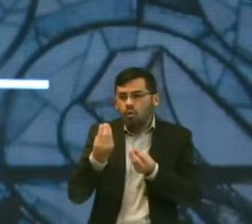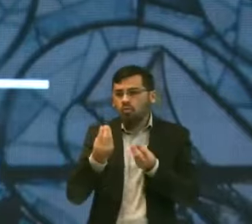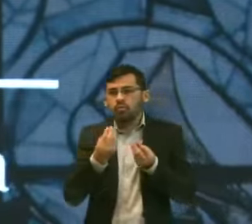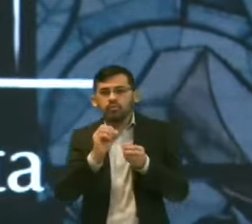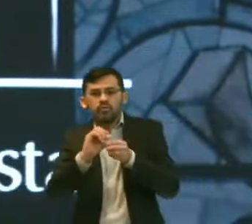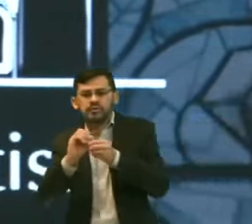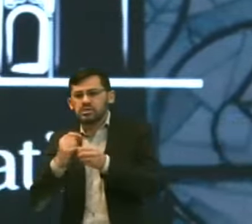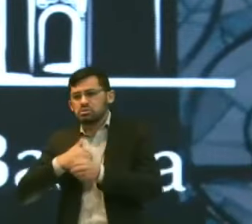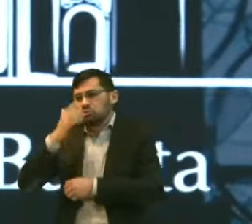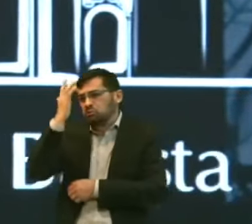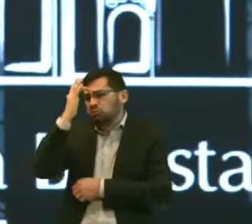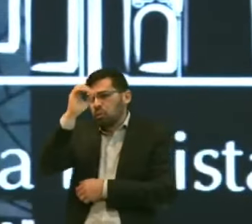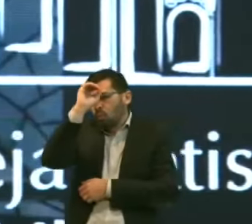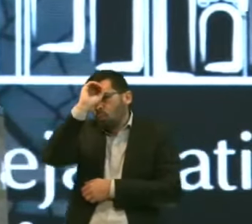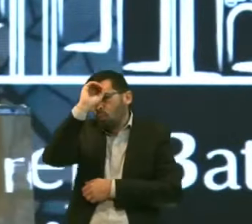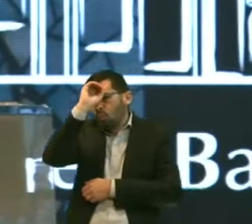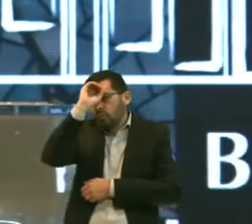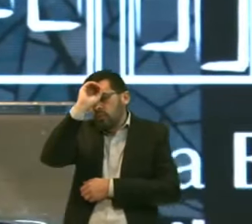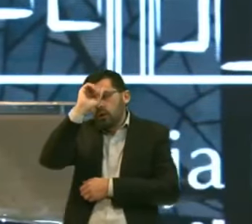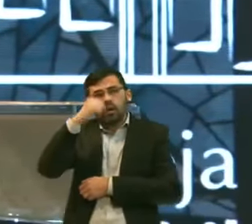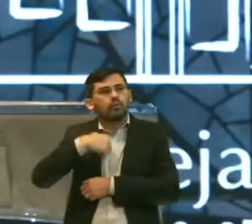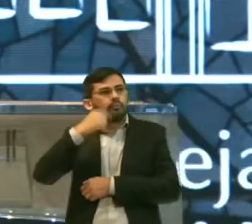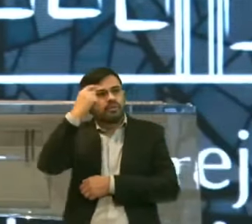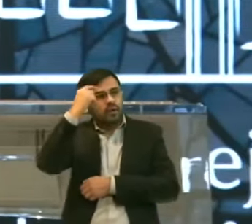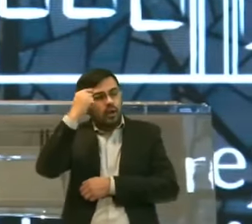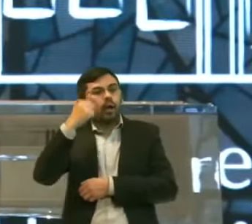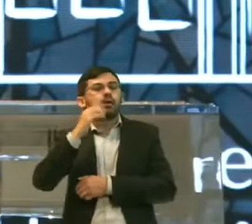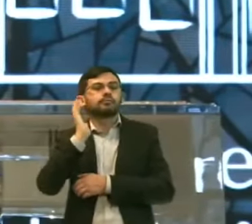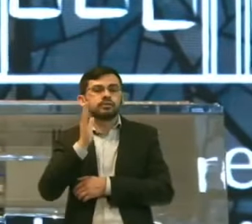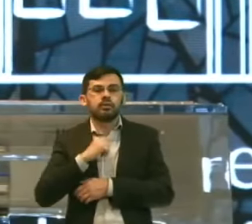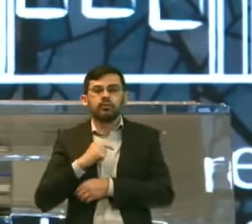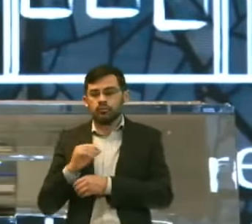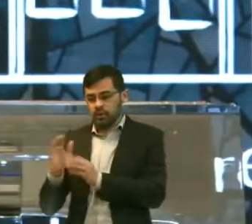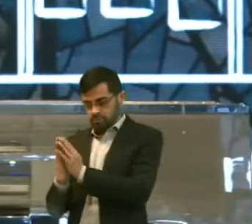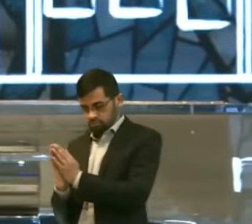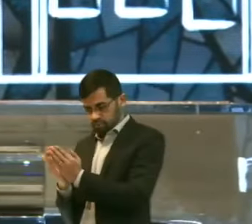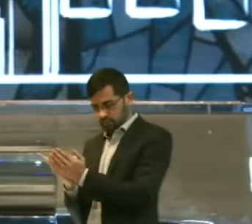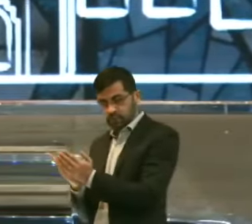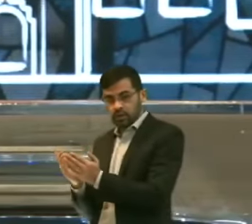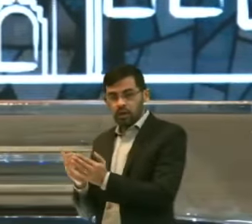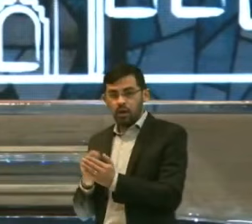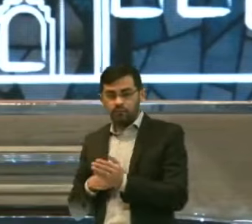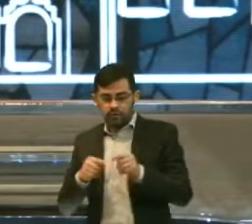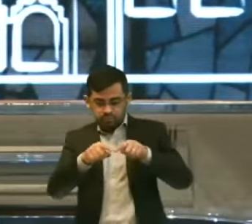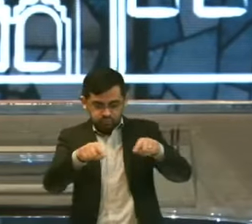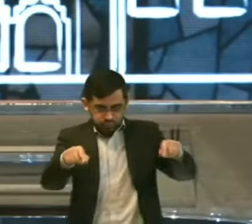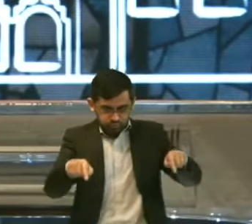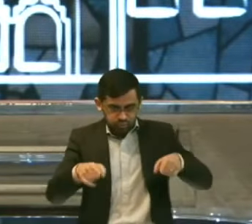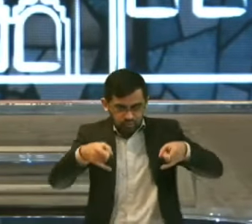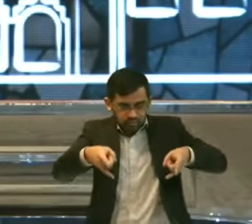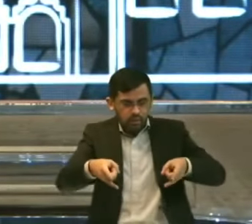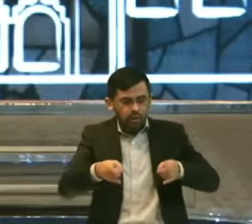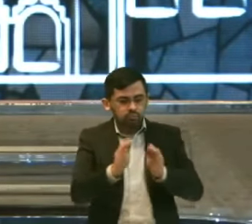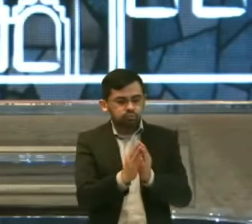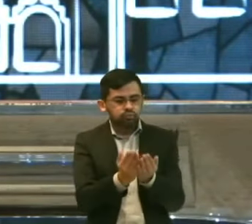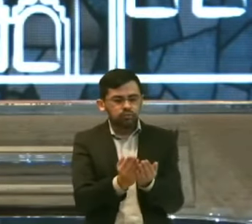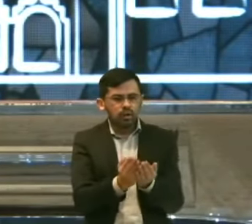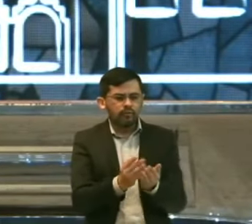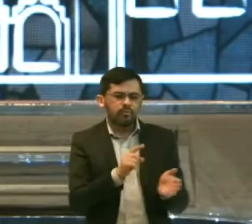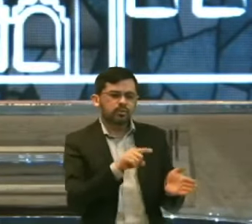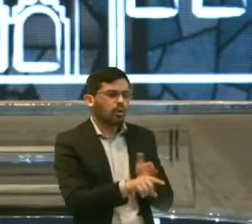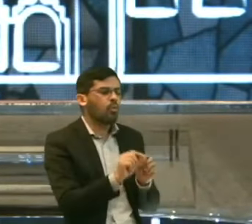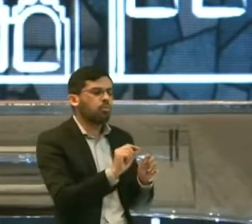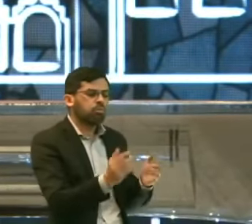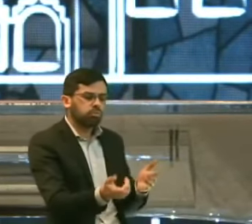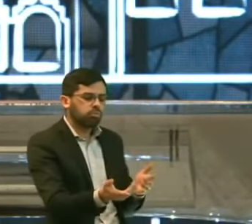isso Eu não sei Fazer isso Eu falei Já sei Vou levar Minha Bíblia Para a escola Colocar em cima Da carteira Alguém vai Me perguntar Que negócio